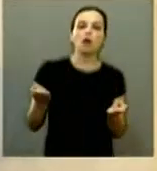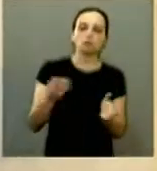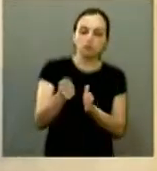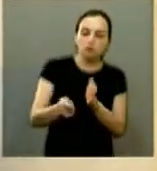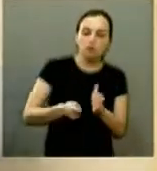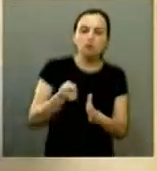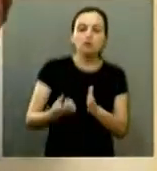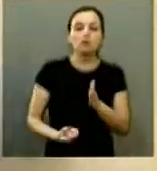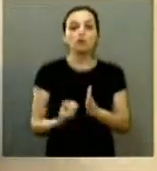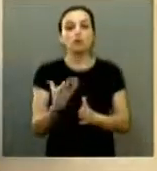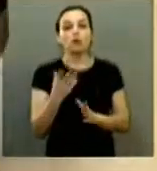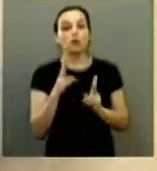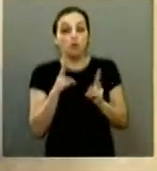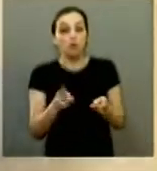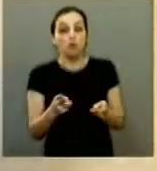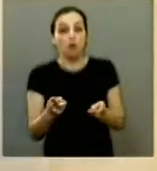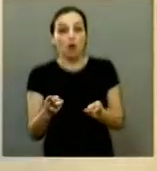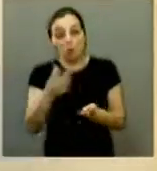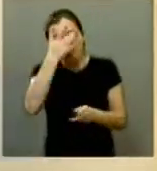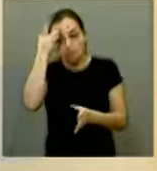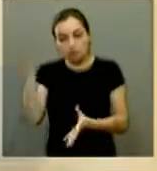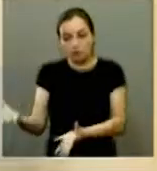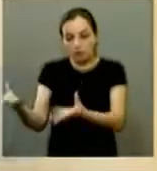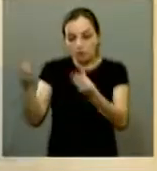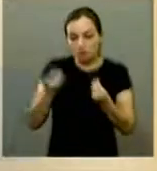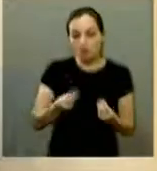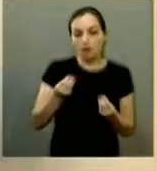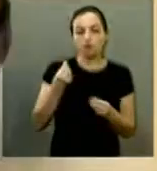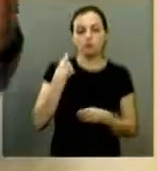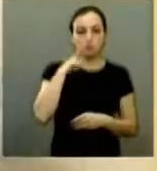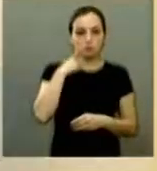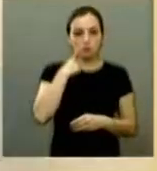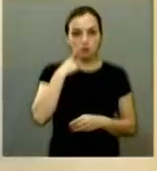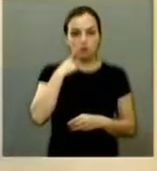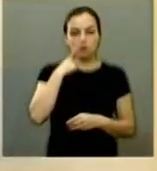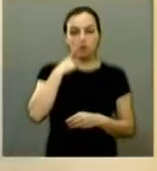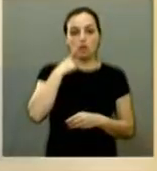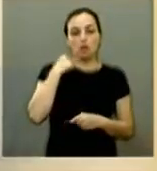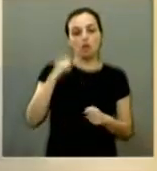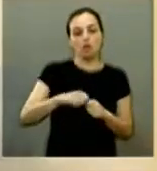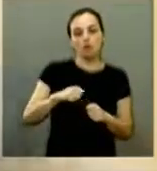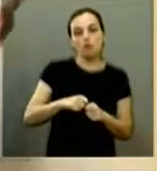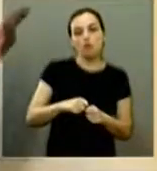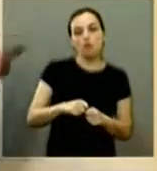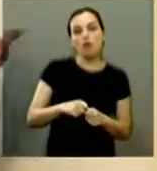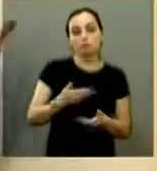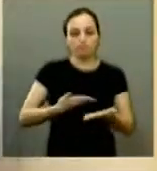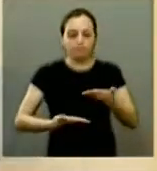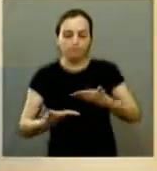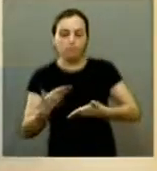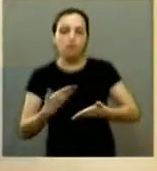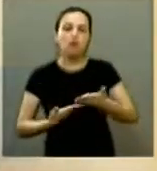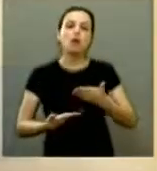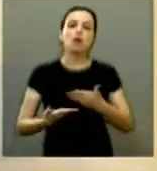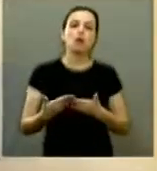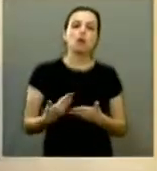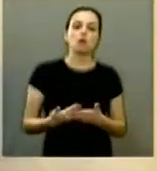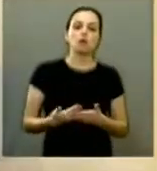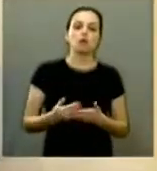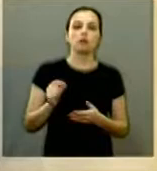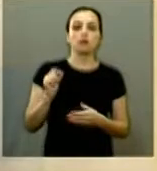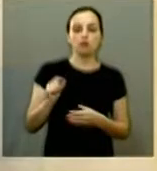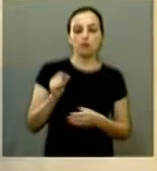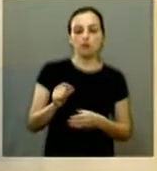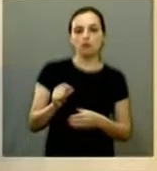fizeram os catadores do lixo pegamos os catadores do lixo não foi feita uma reciclagem hoje eles não vivem lá da reciclagem do lixo